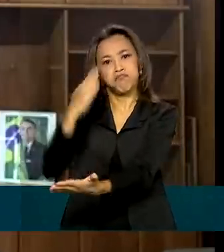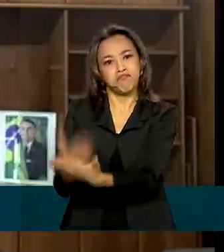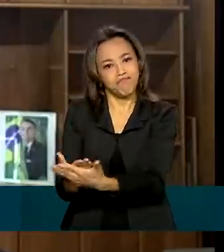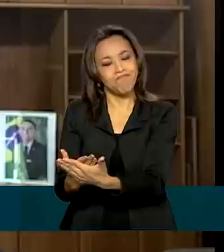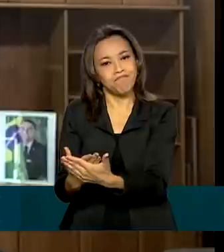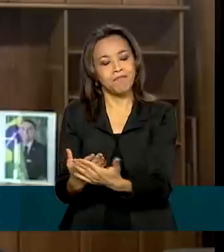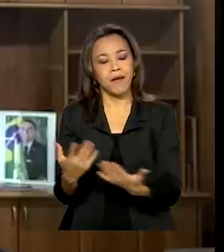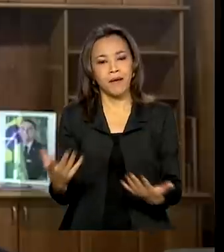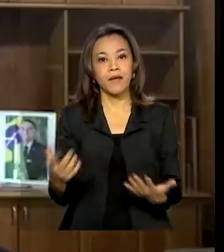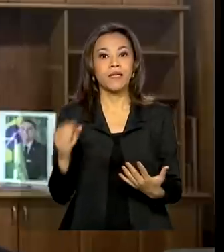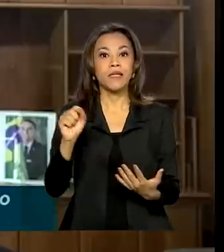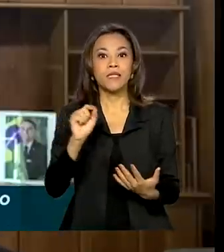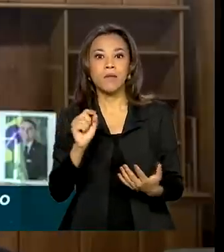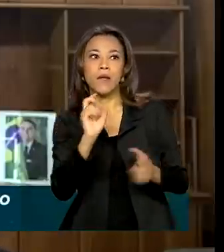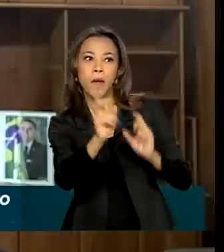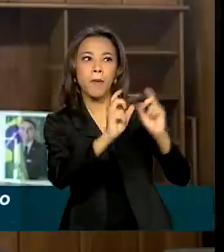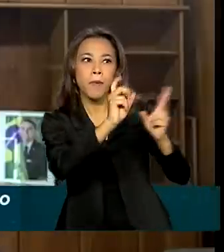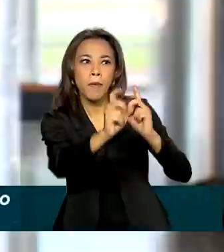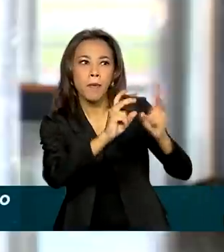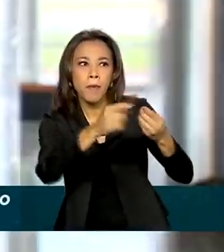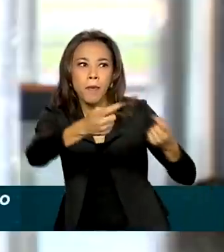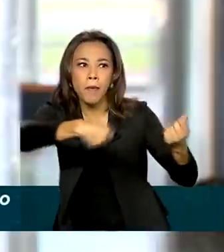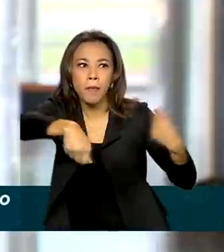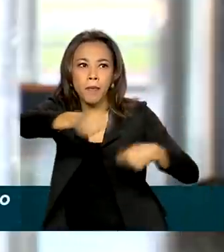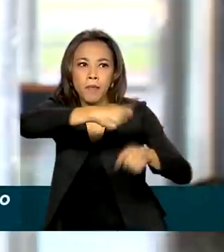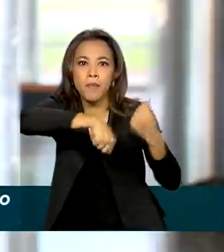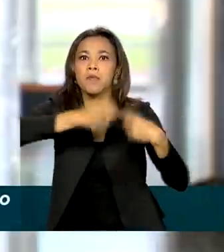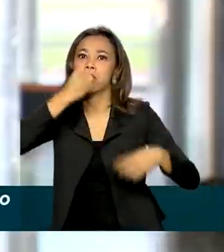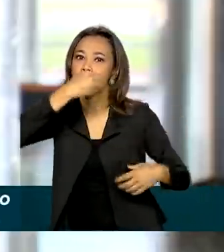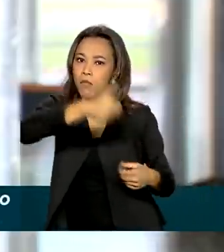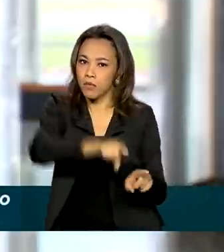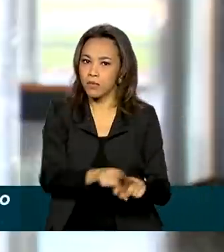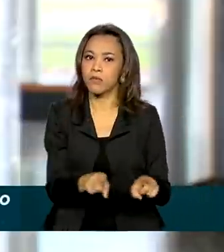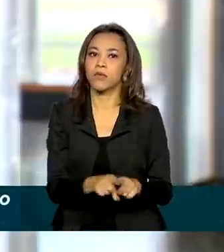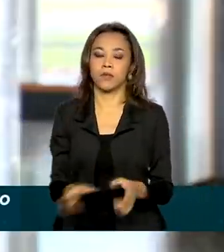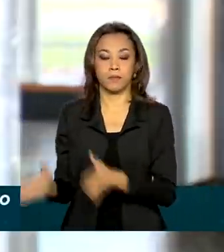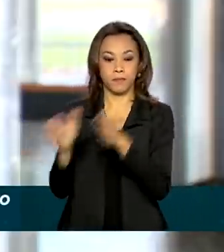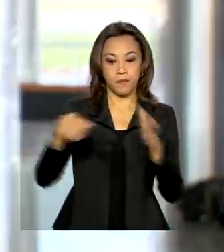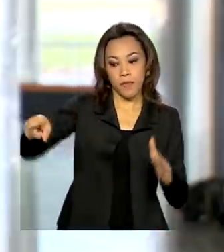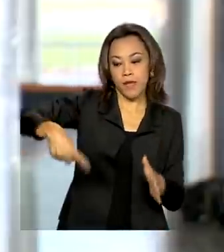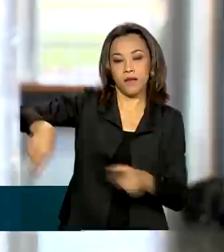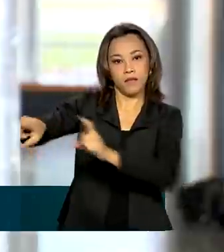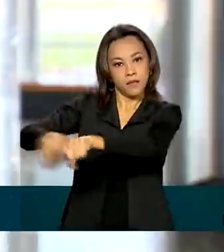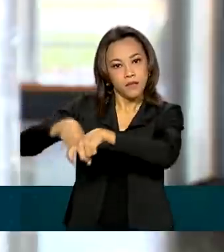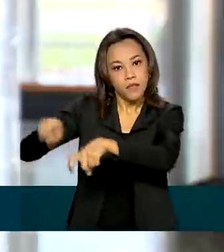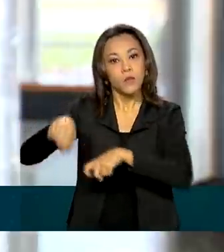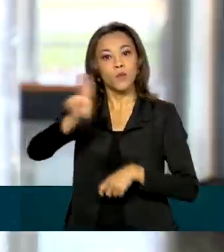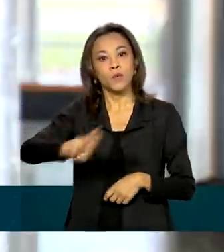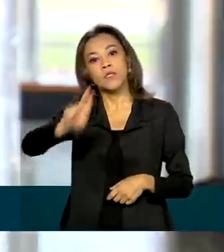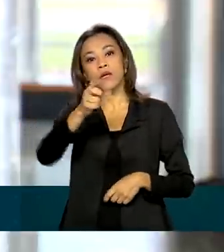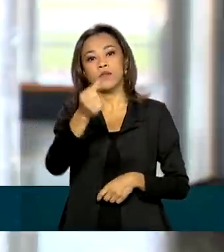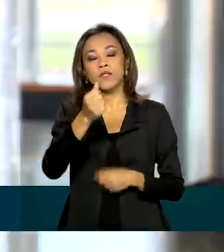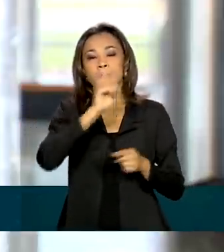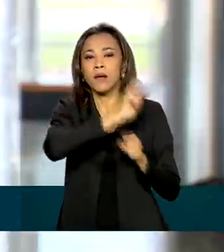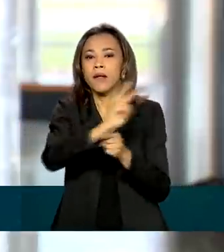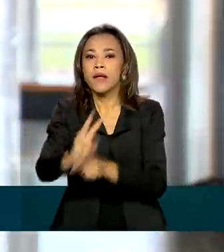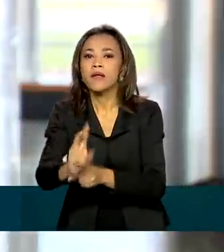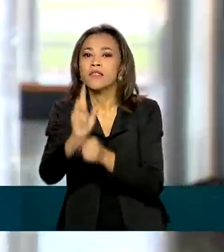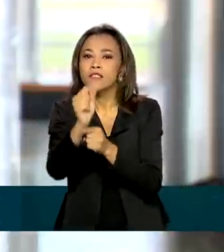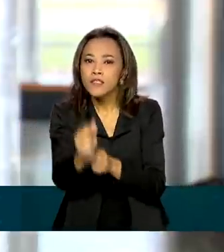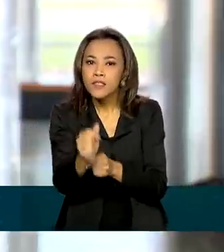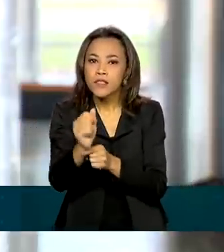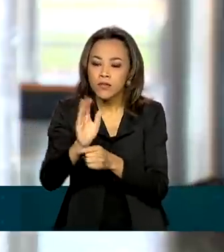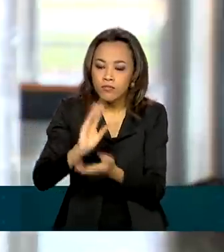e os sinais de mercado são bastante bons. Os produtores usaram a maior parte do recurso para financiamento de custeio e